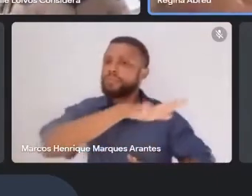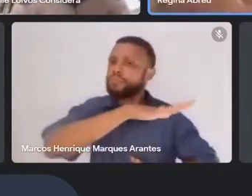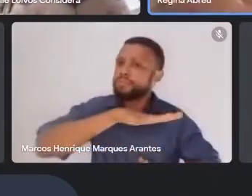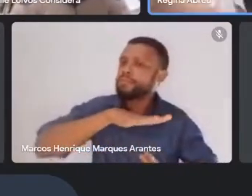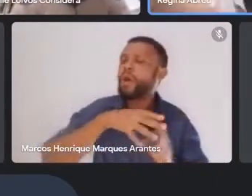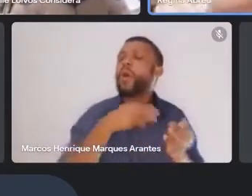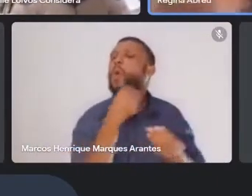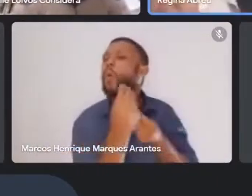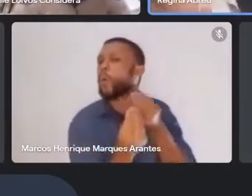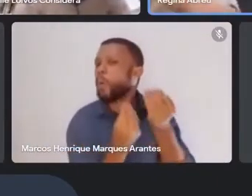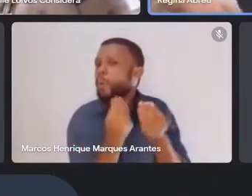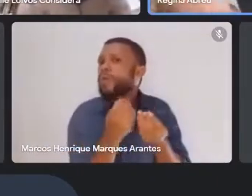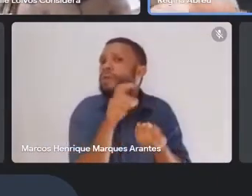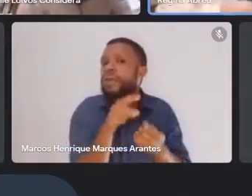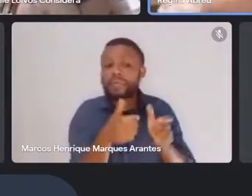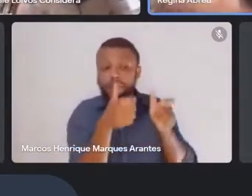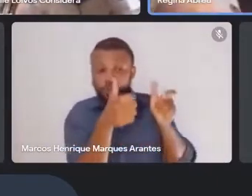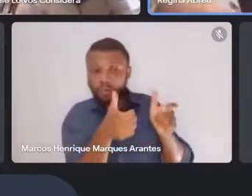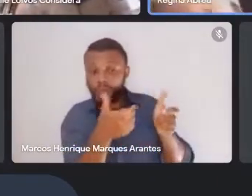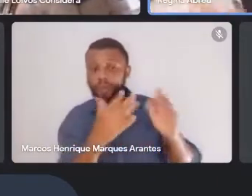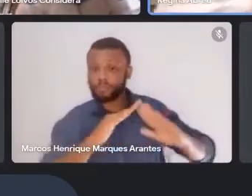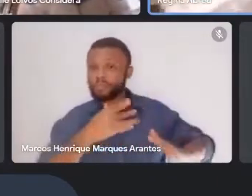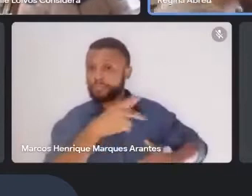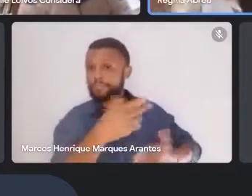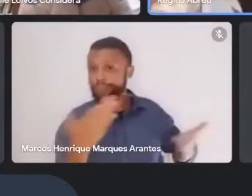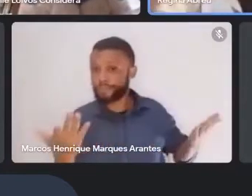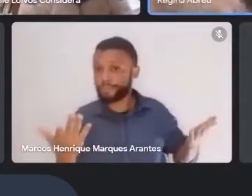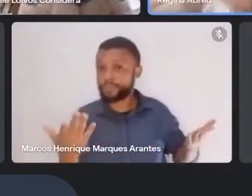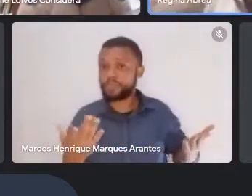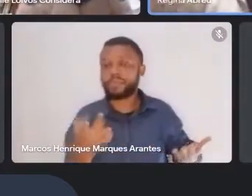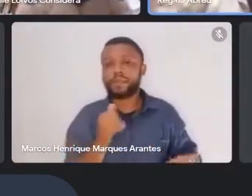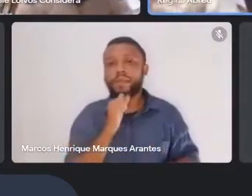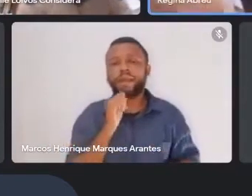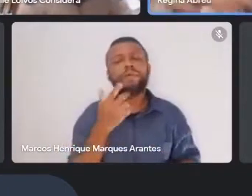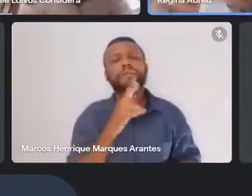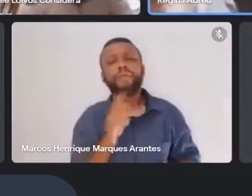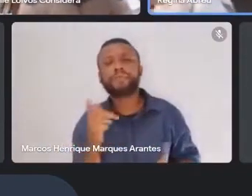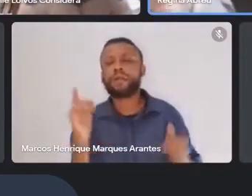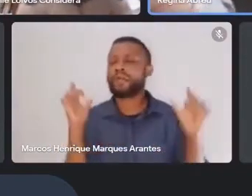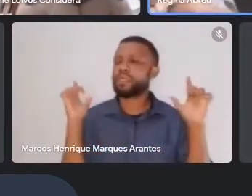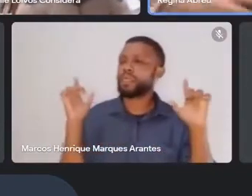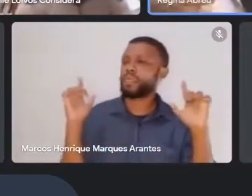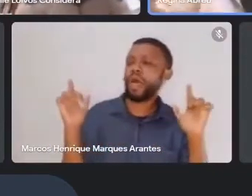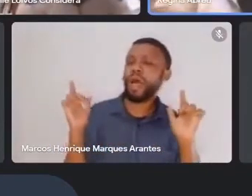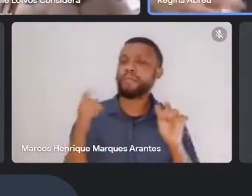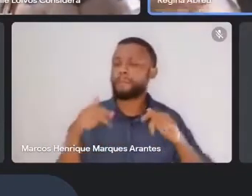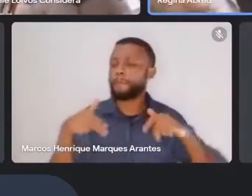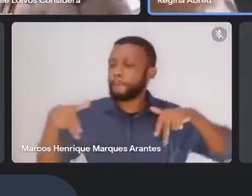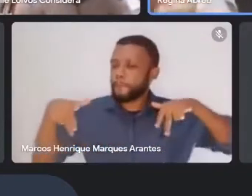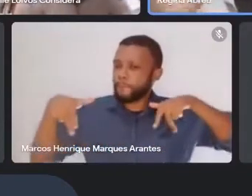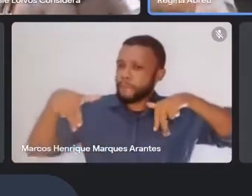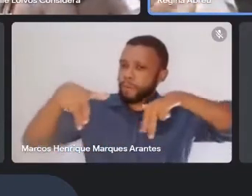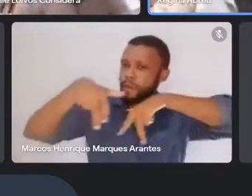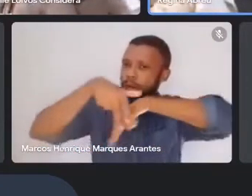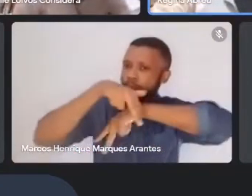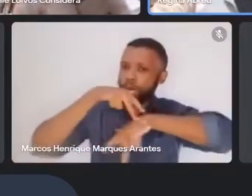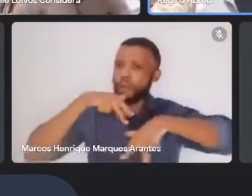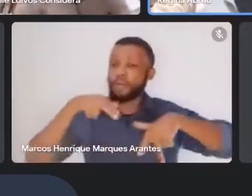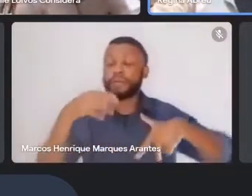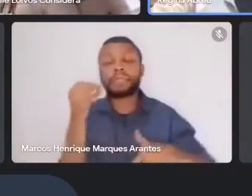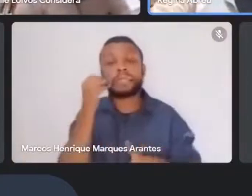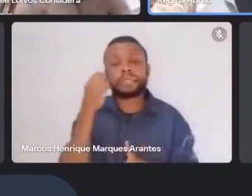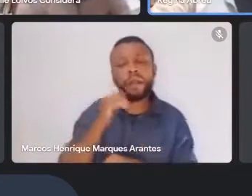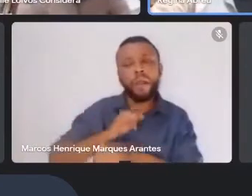assim, esse lugar que você mora, né? Assim, vamos dar um rolê aqui, em volta, e vamos tentar, assim, perceber esse